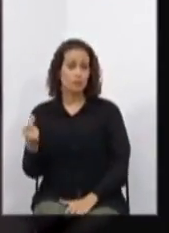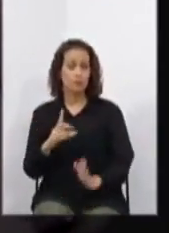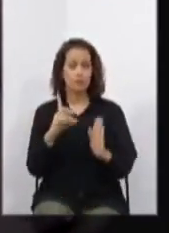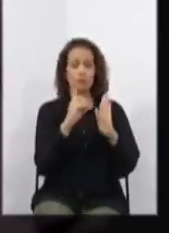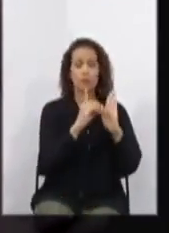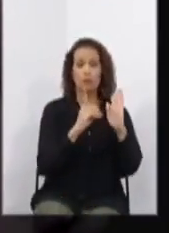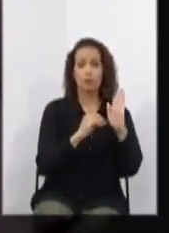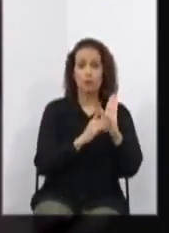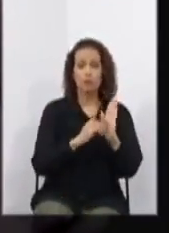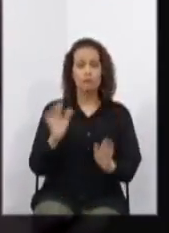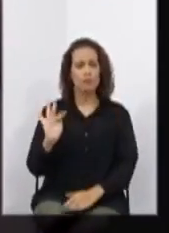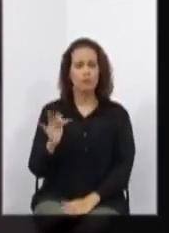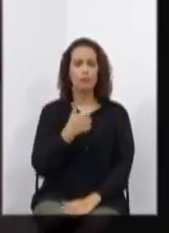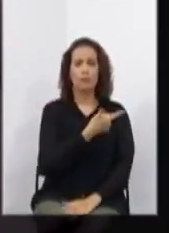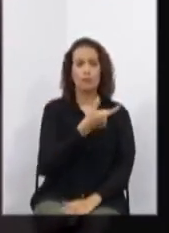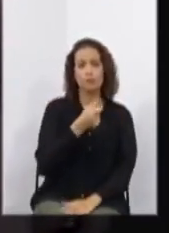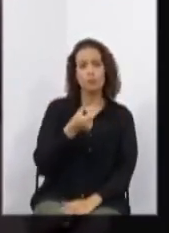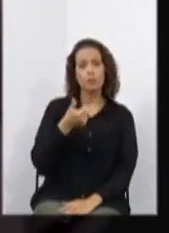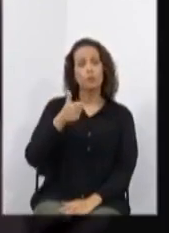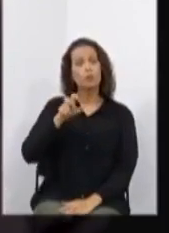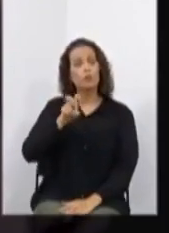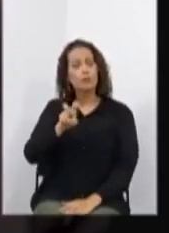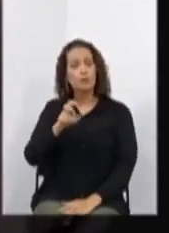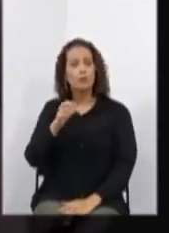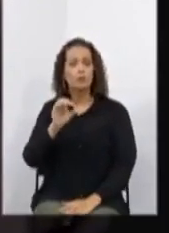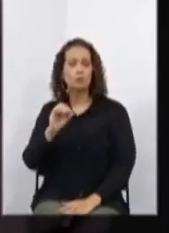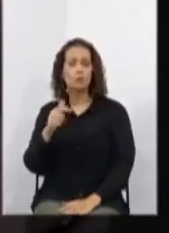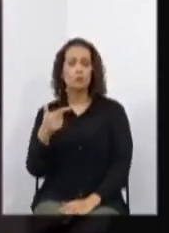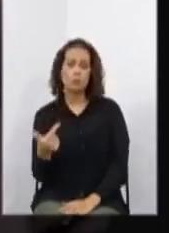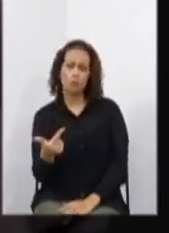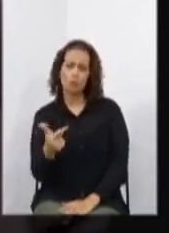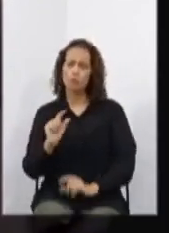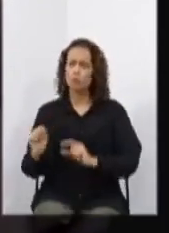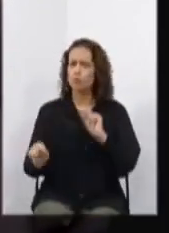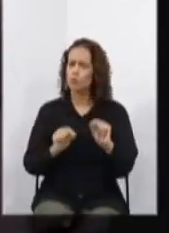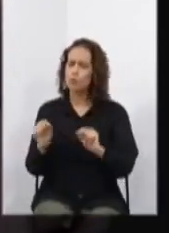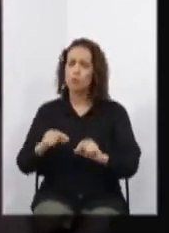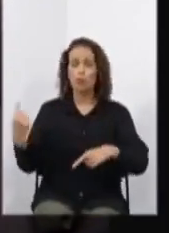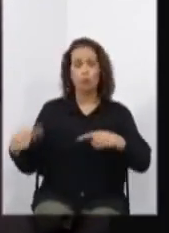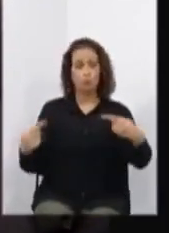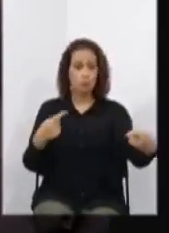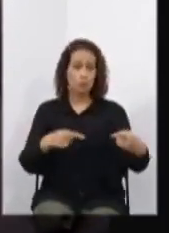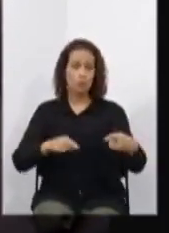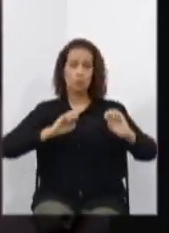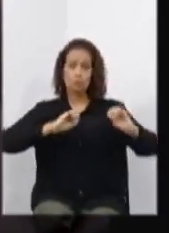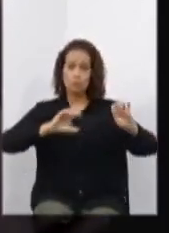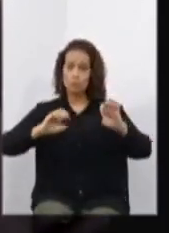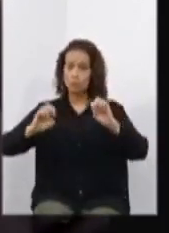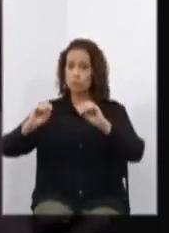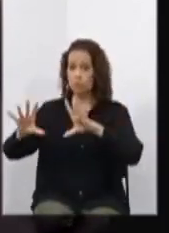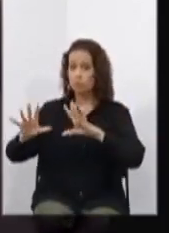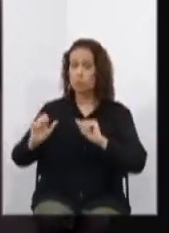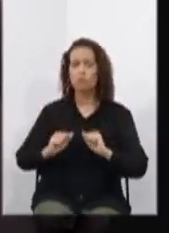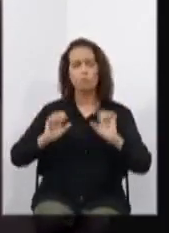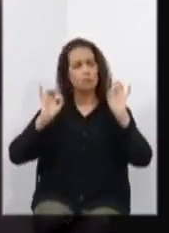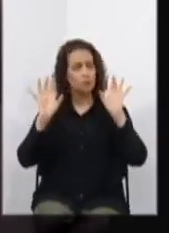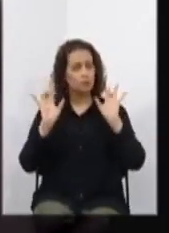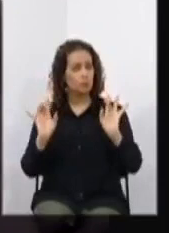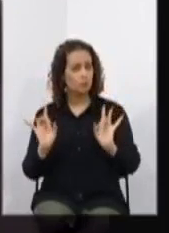nº 10.502, que institui a Política Nacional de Educação Especial,